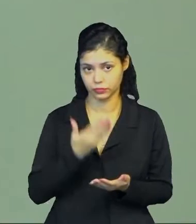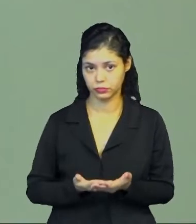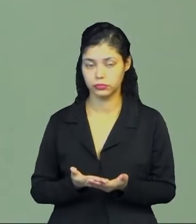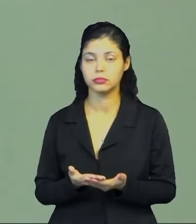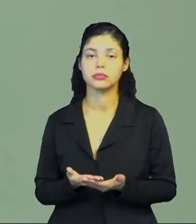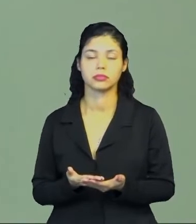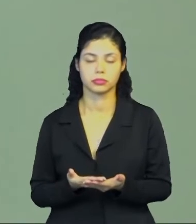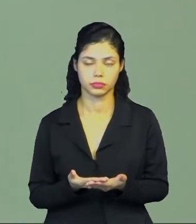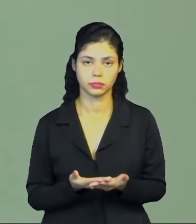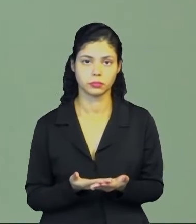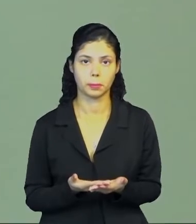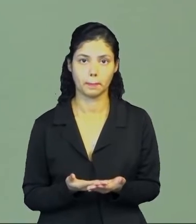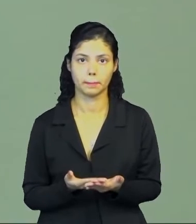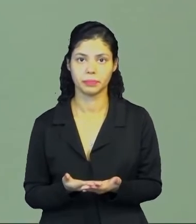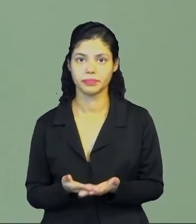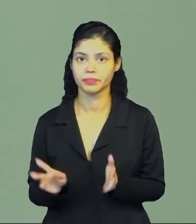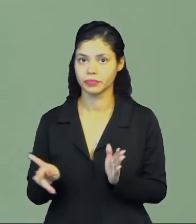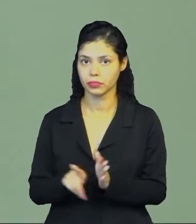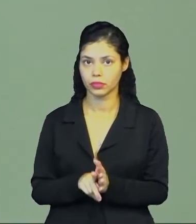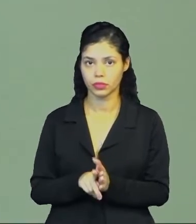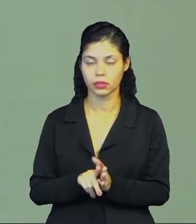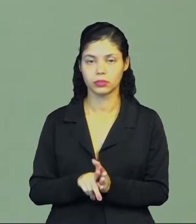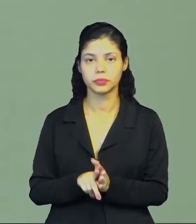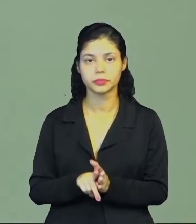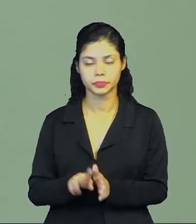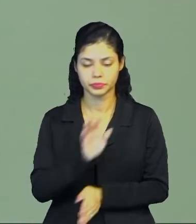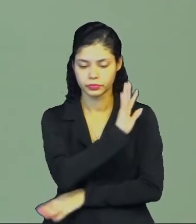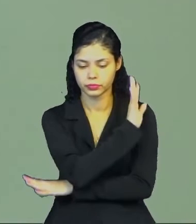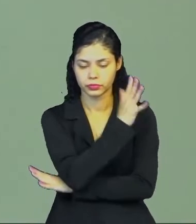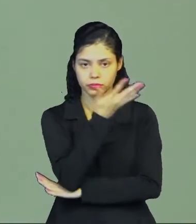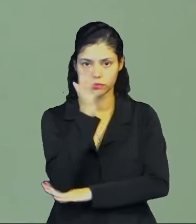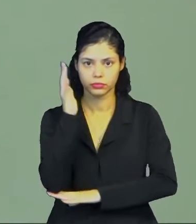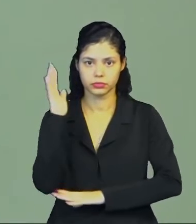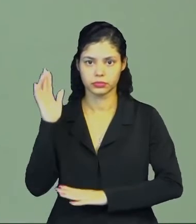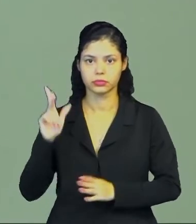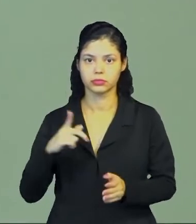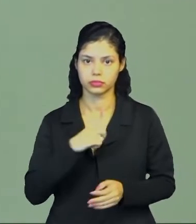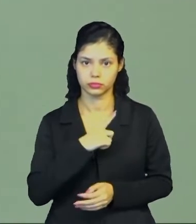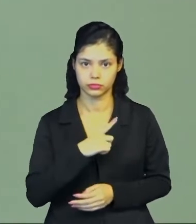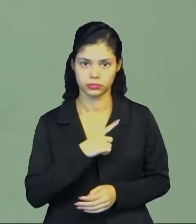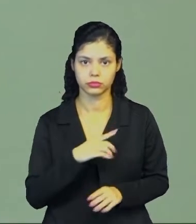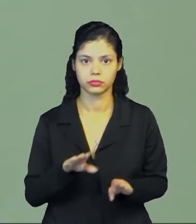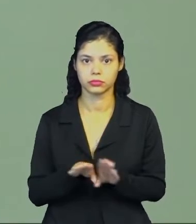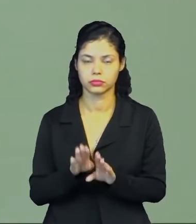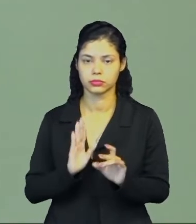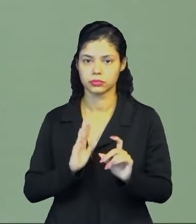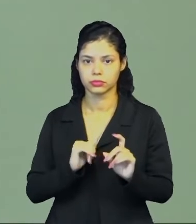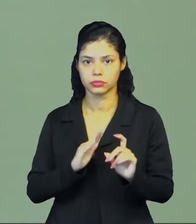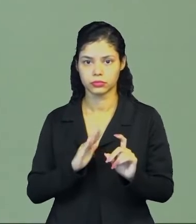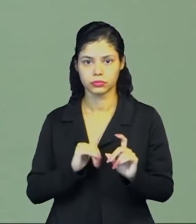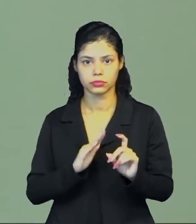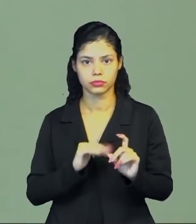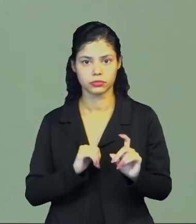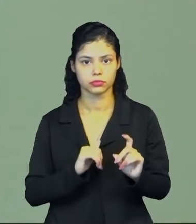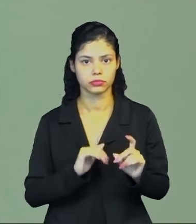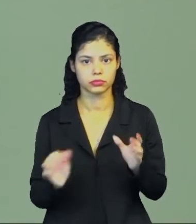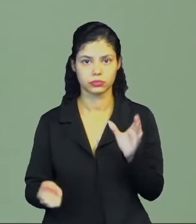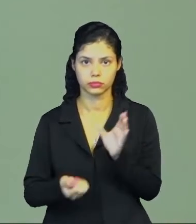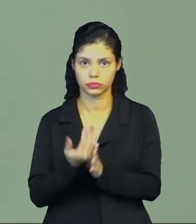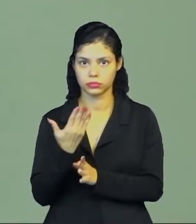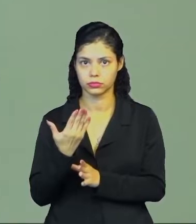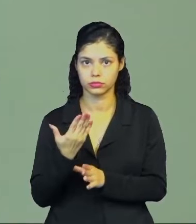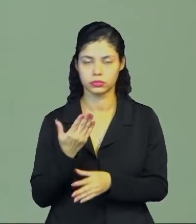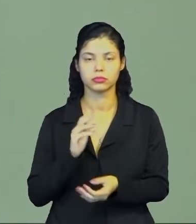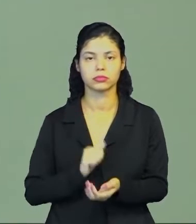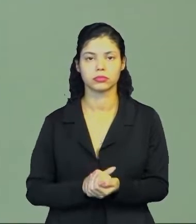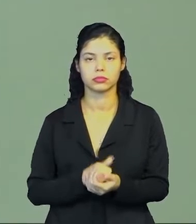nos seres da natureza, havia também, né? mitos sobre a criação do